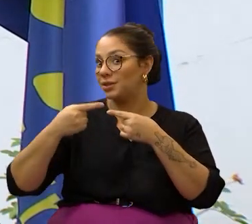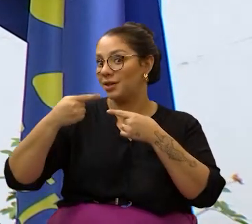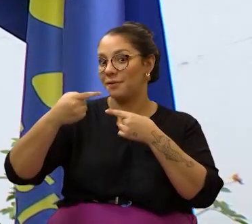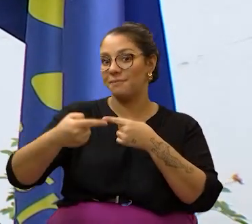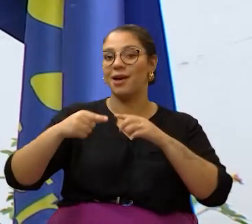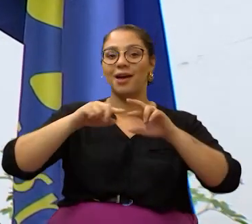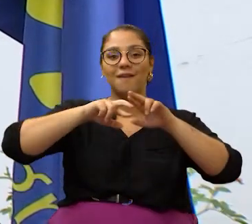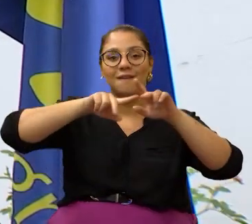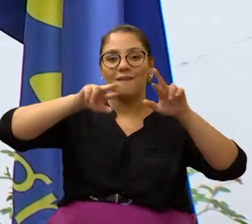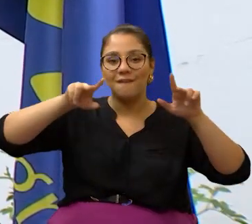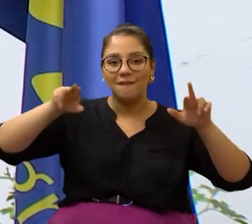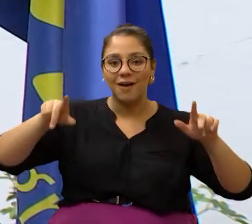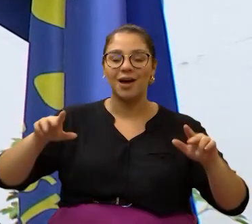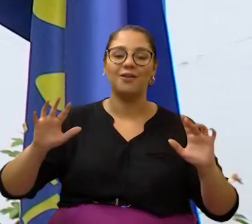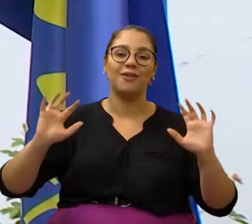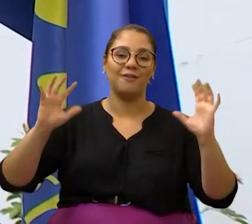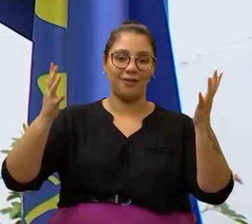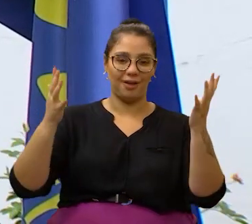inteira de eventos,